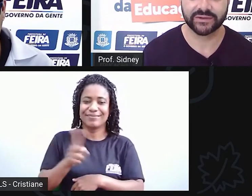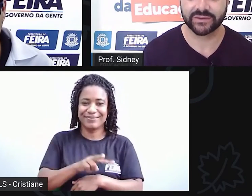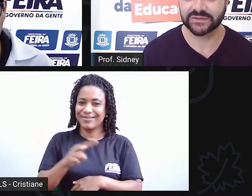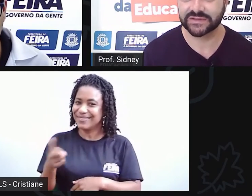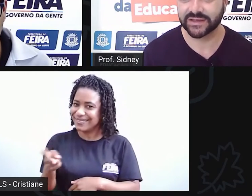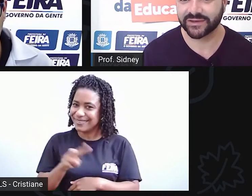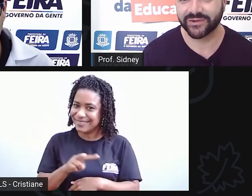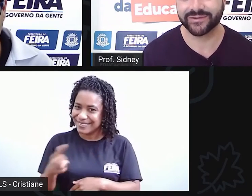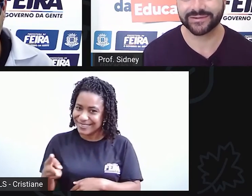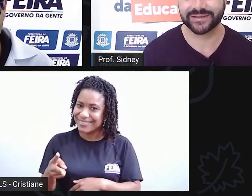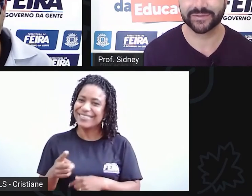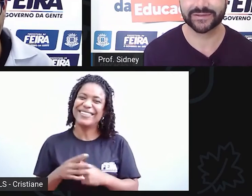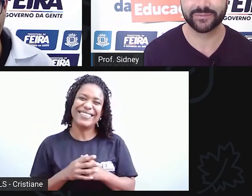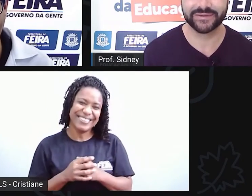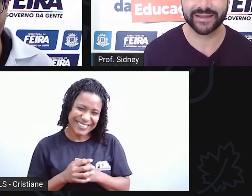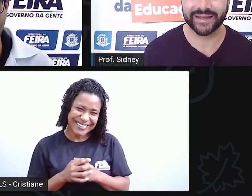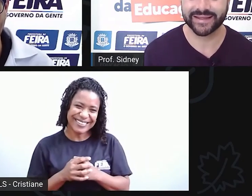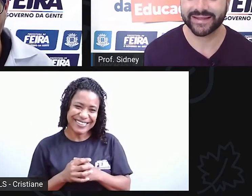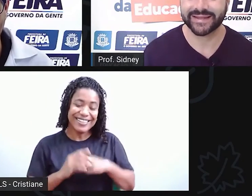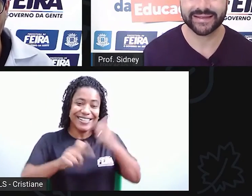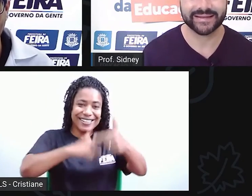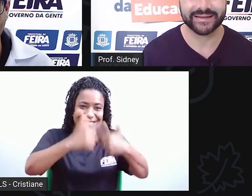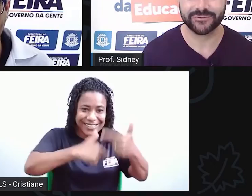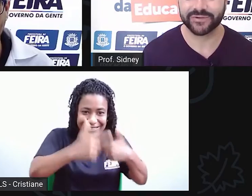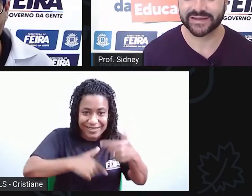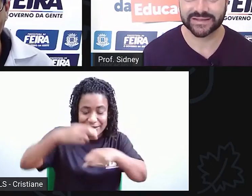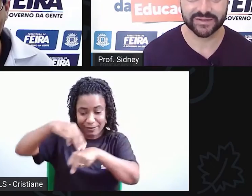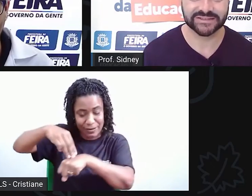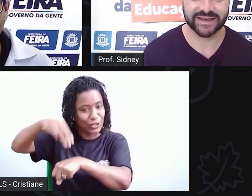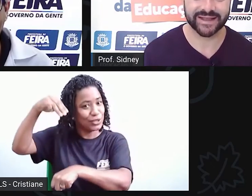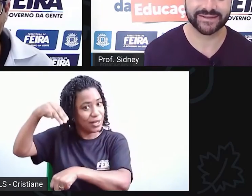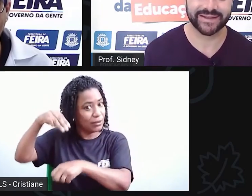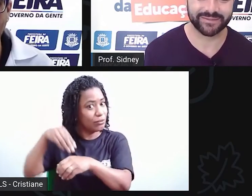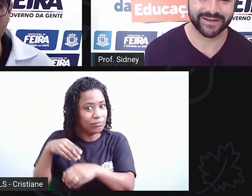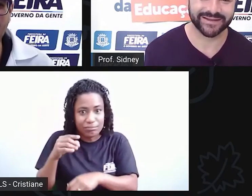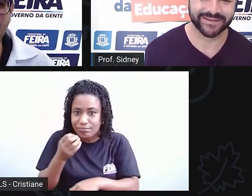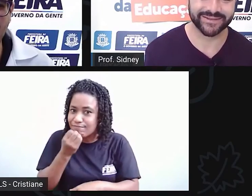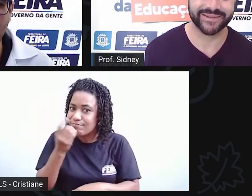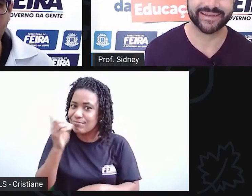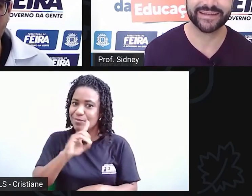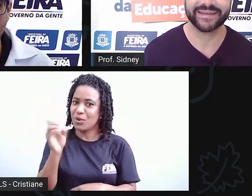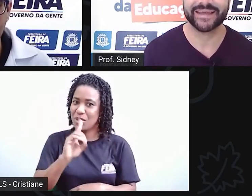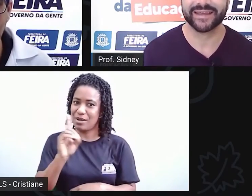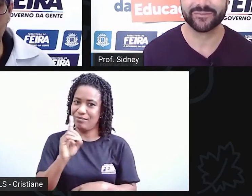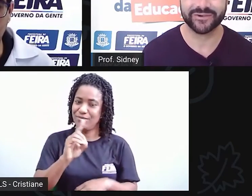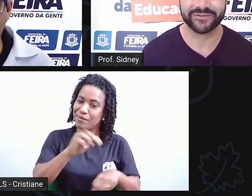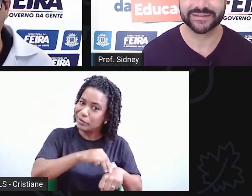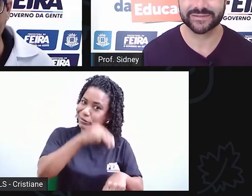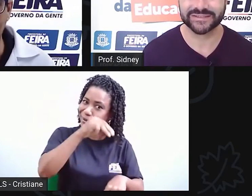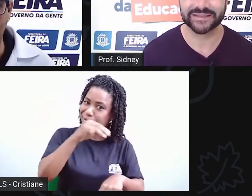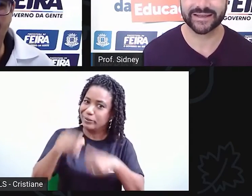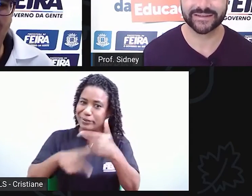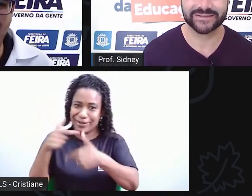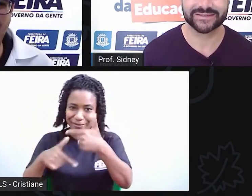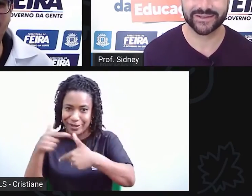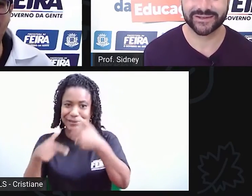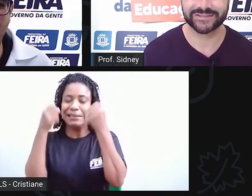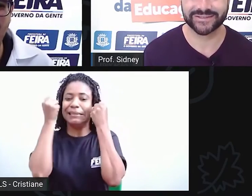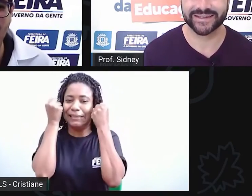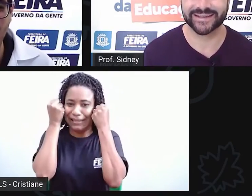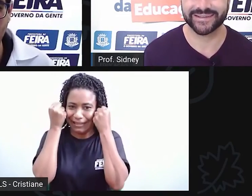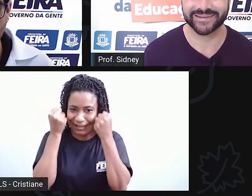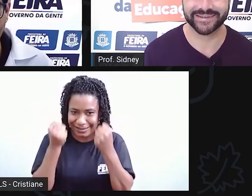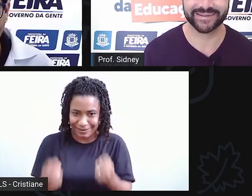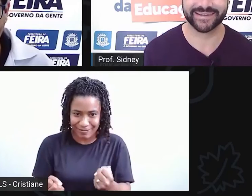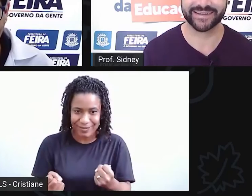que eu não aconselho, se a pessoa puder, não faça mestrado trabalhando. É bom fazer mestrado só